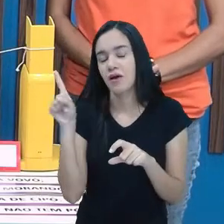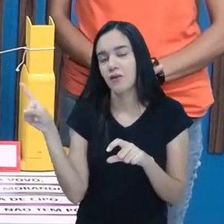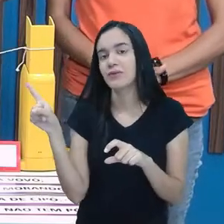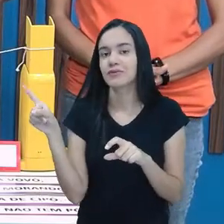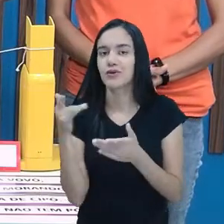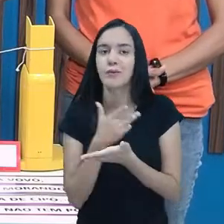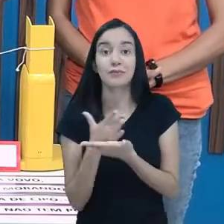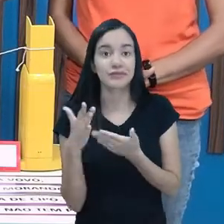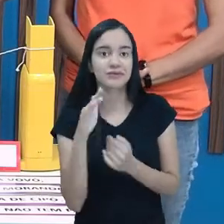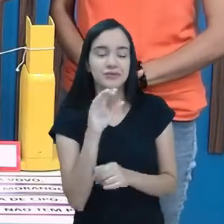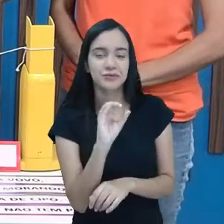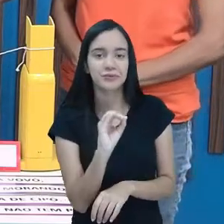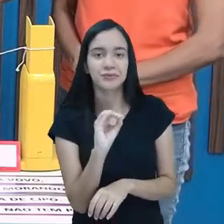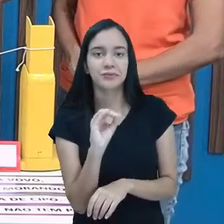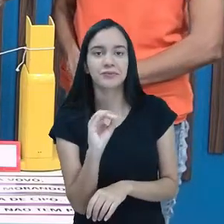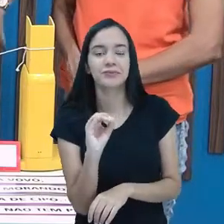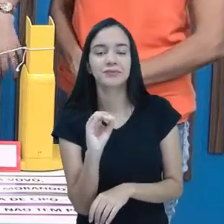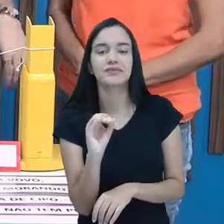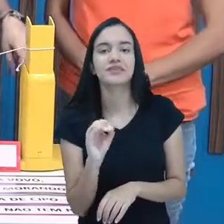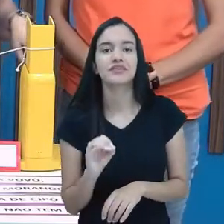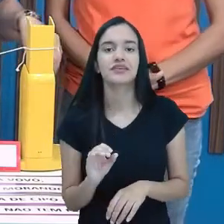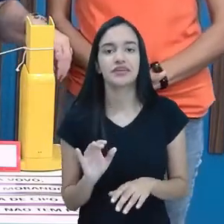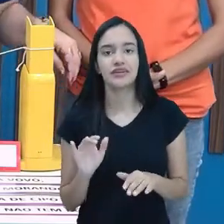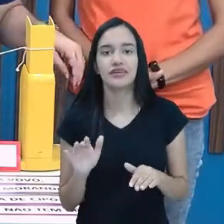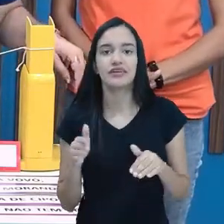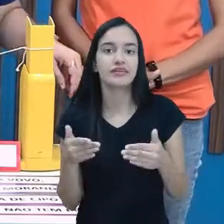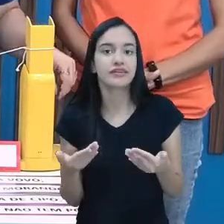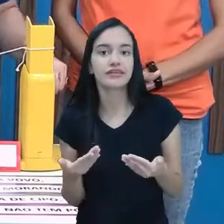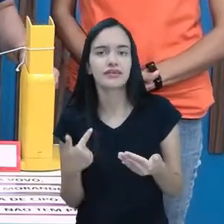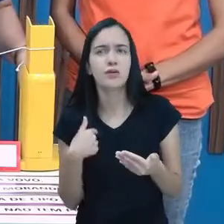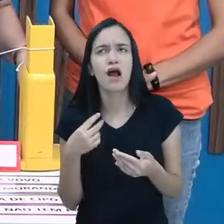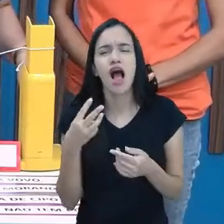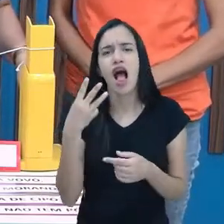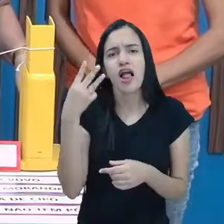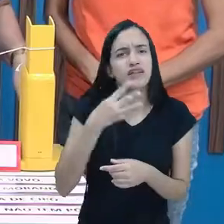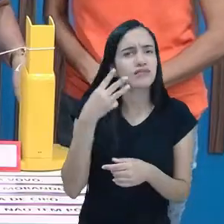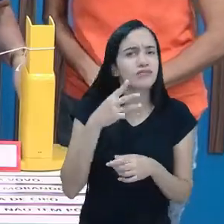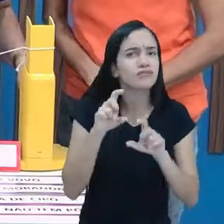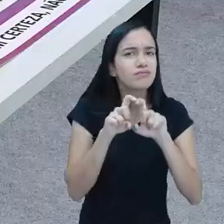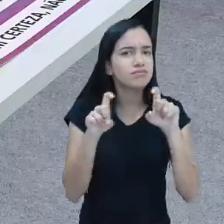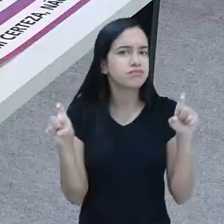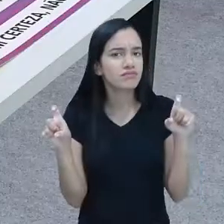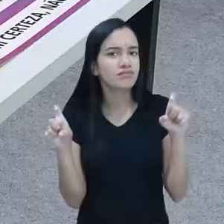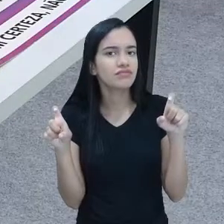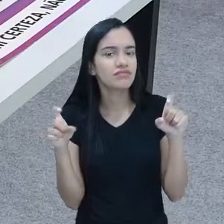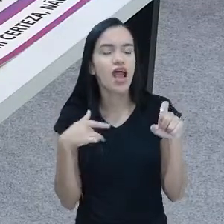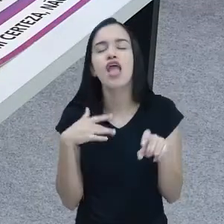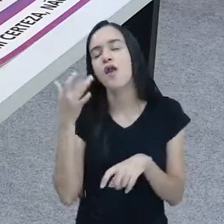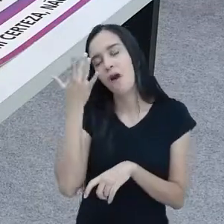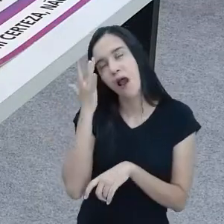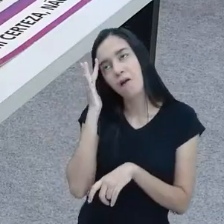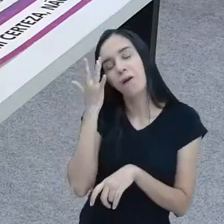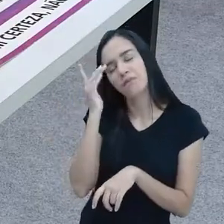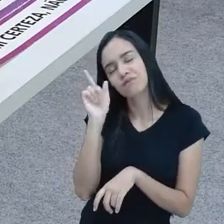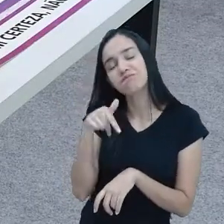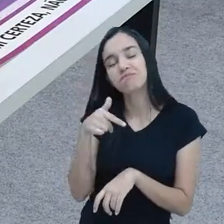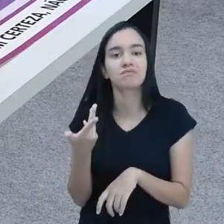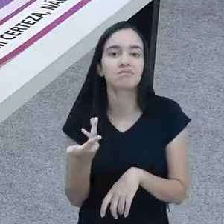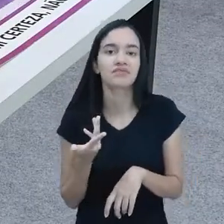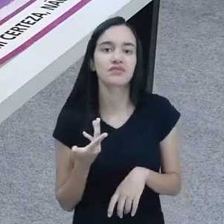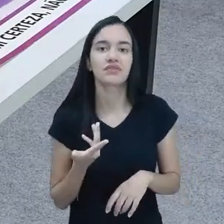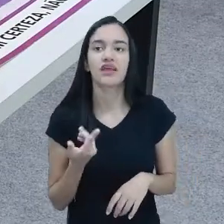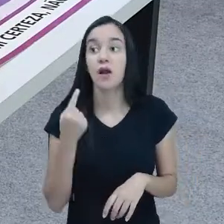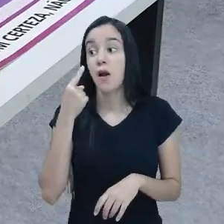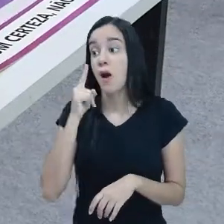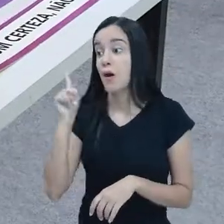o O. Não é isso? Então, é a terceira, professora Josi? Eu acho que é. Vamos levantar para mostrar, assim, né?